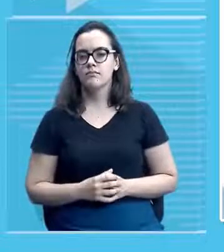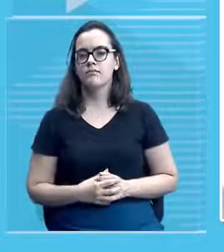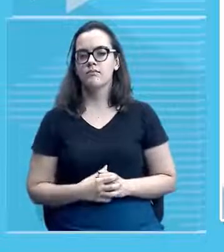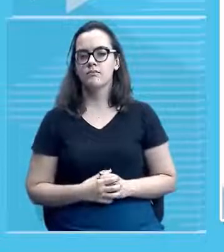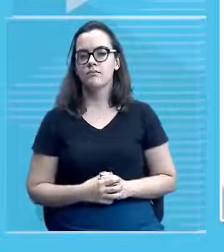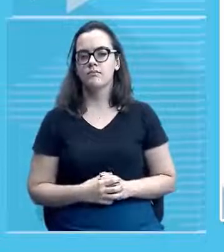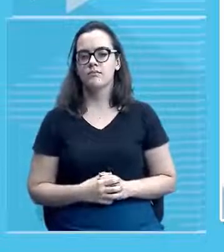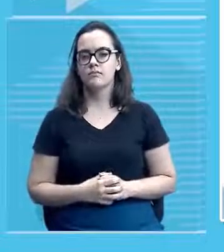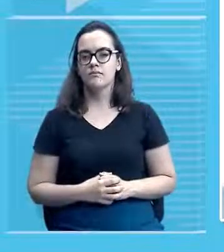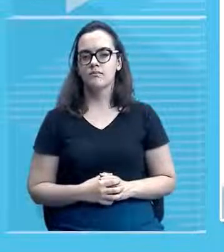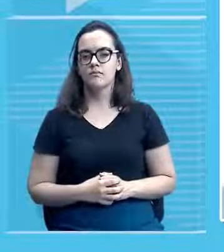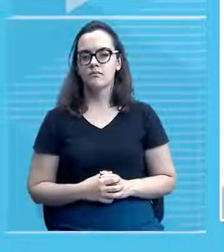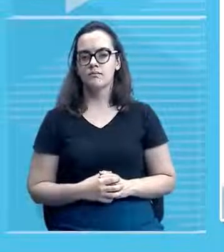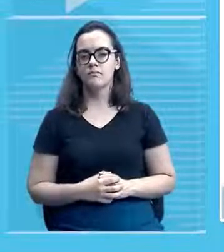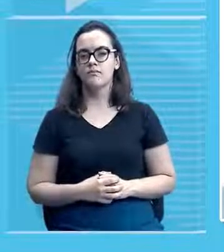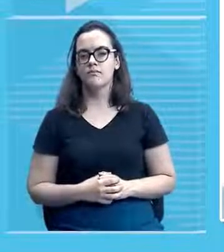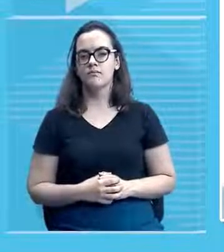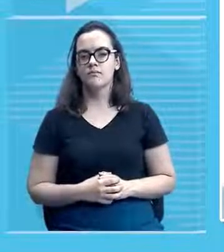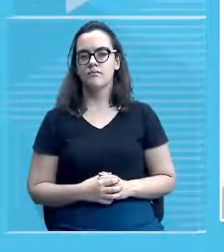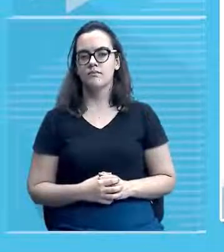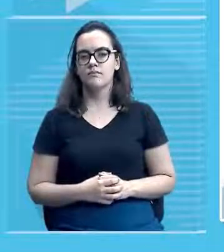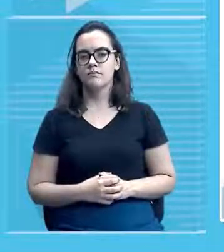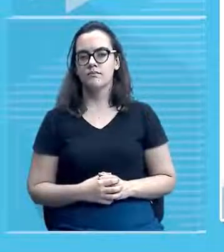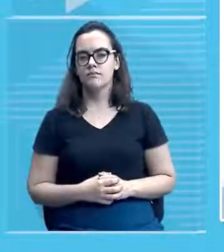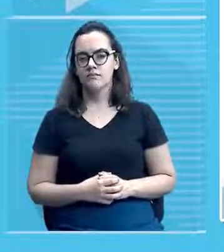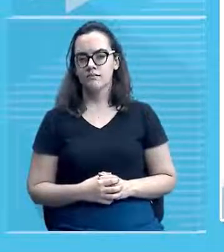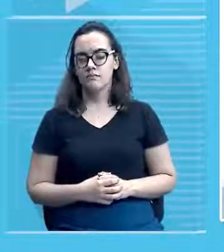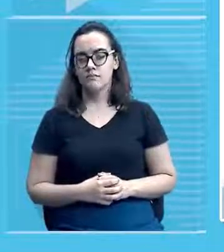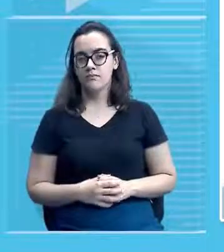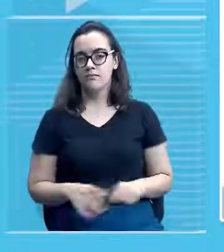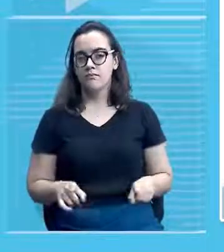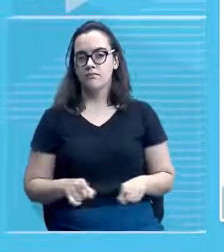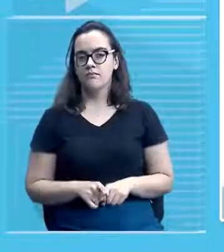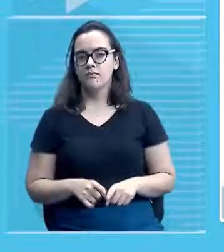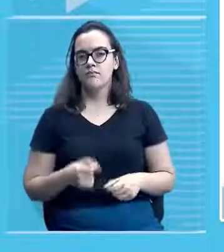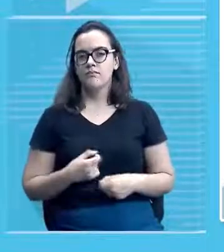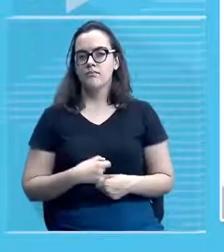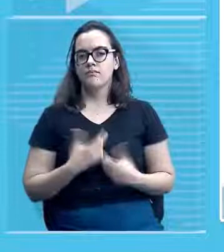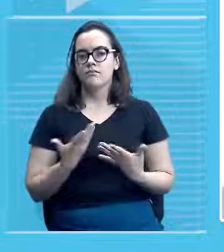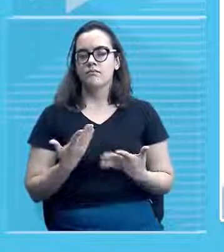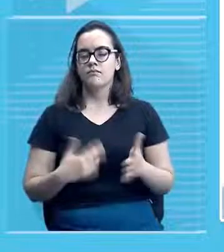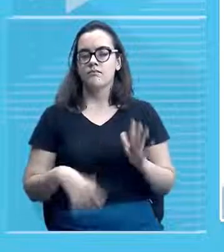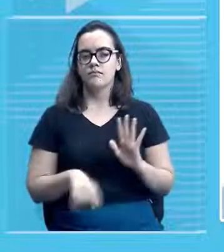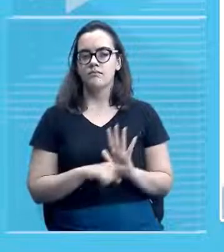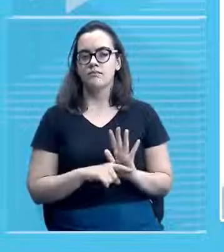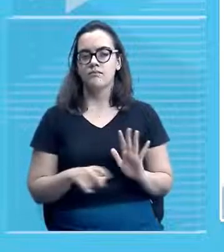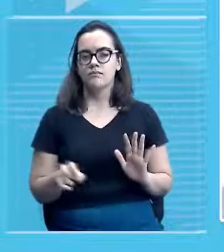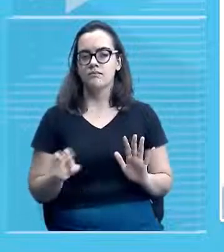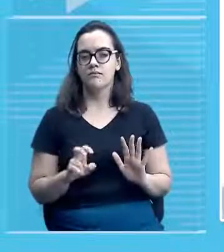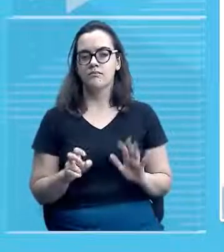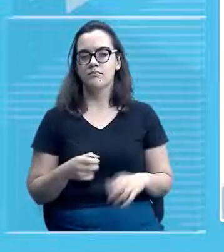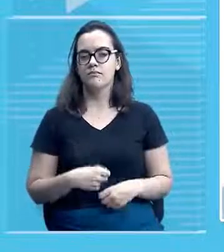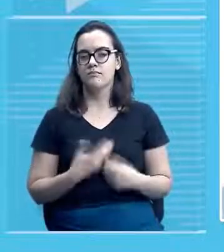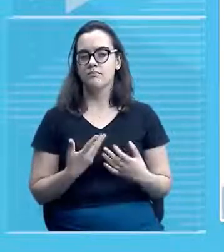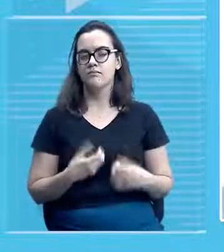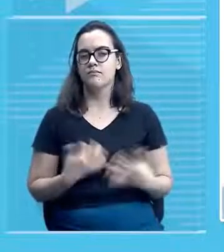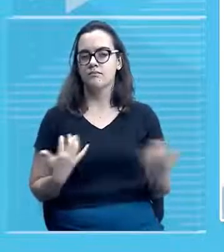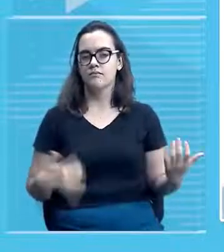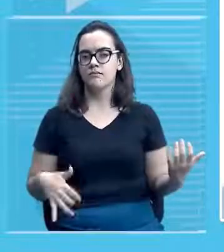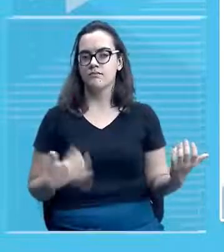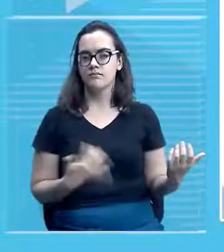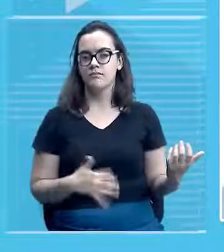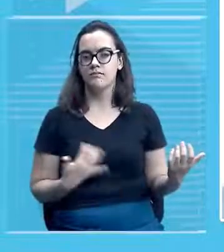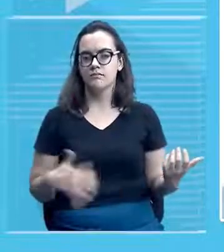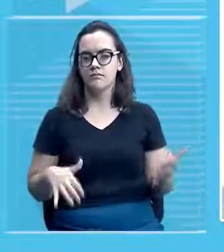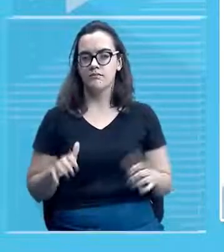quinta afirmação forma de expressão como repente o cordel a catira os pastoris e os maracatus